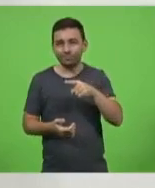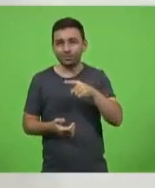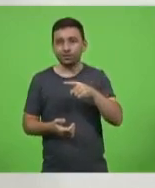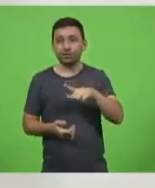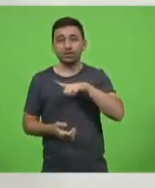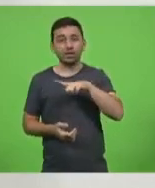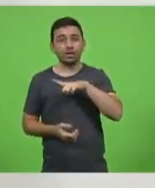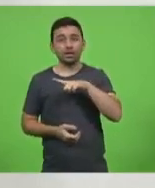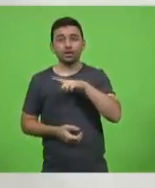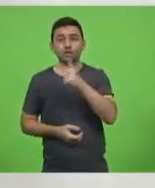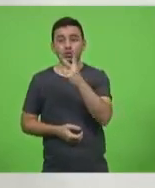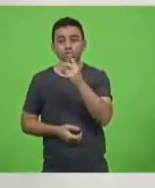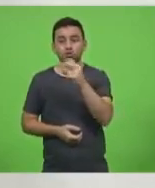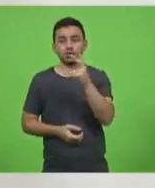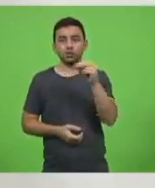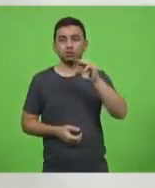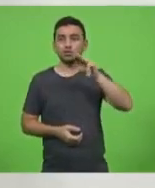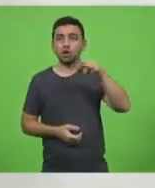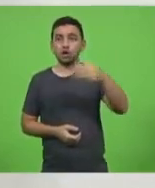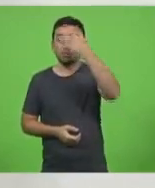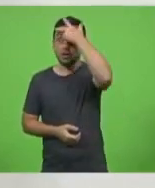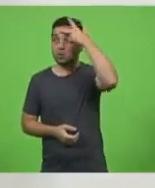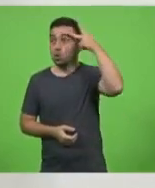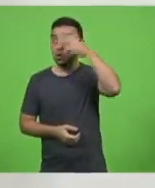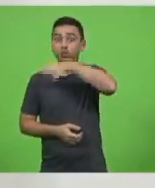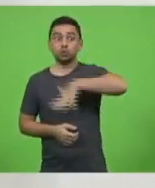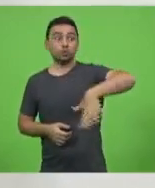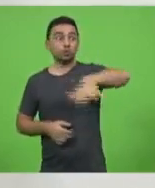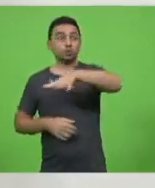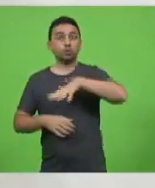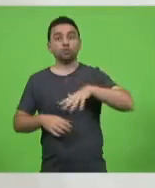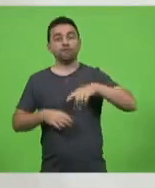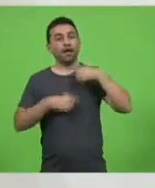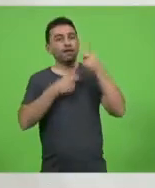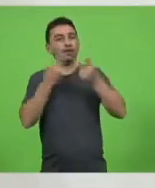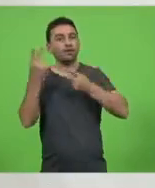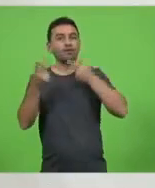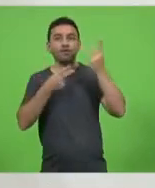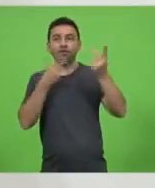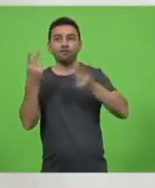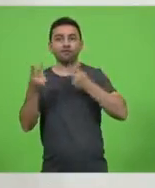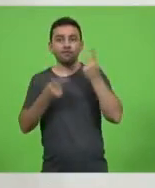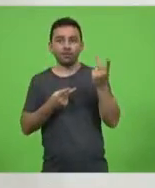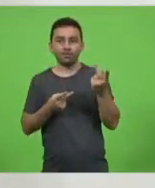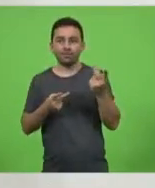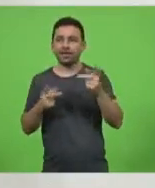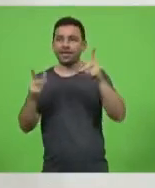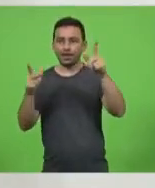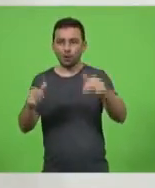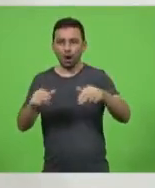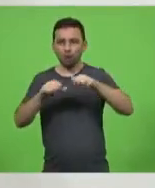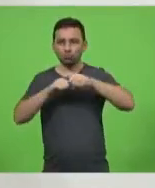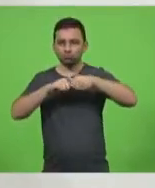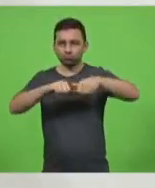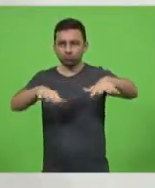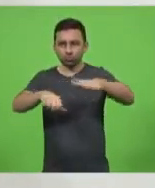brasileiros que são técnicos. E, no caso da pandemia do Covid-19,